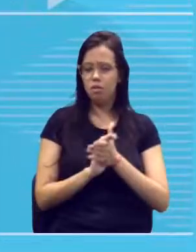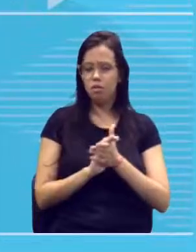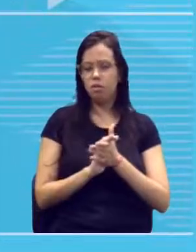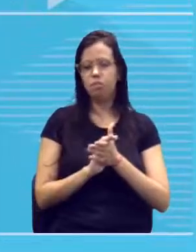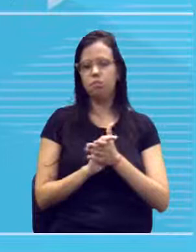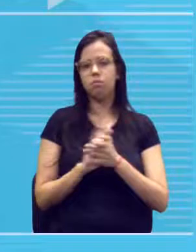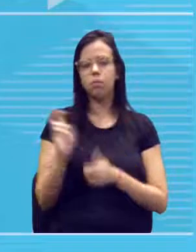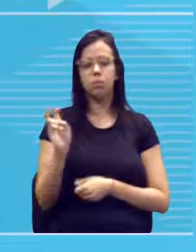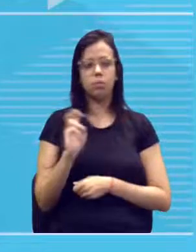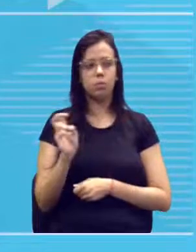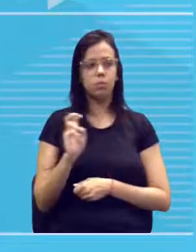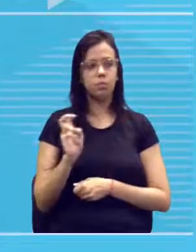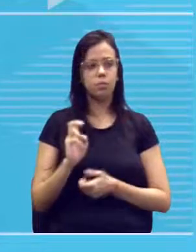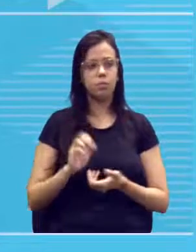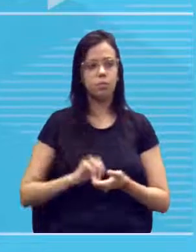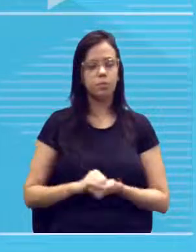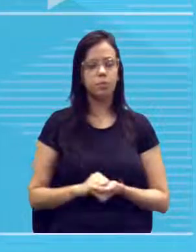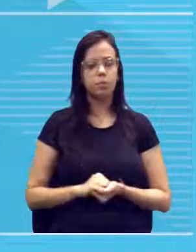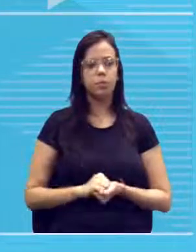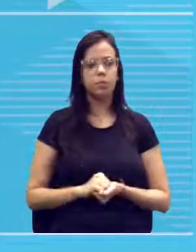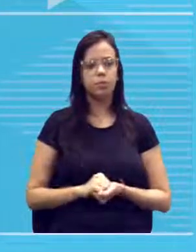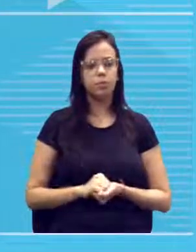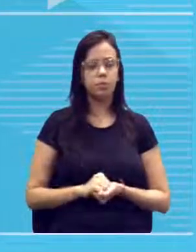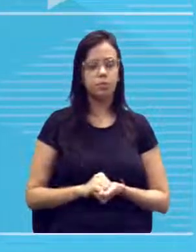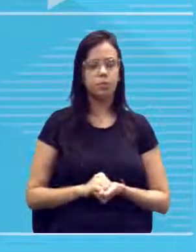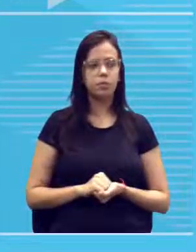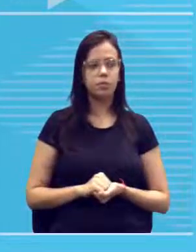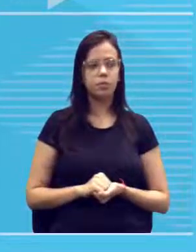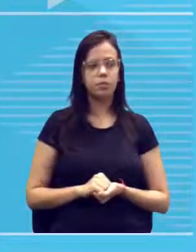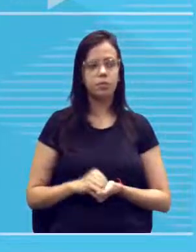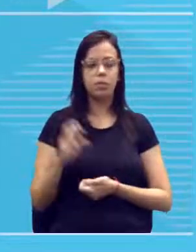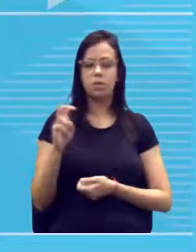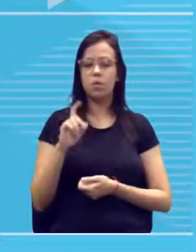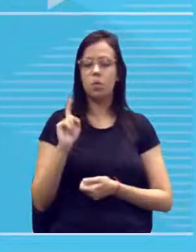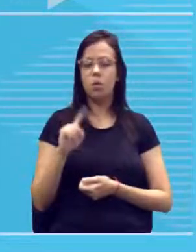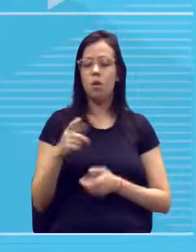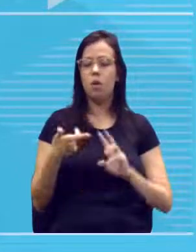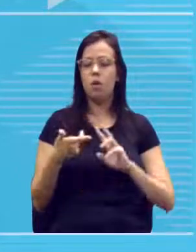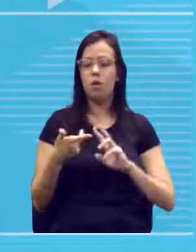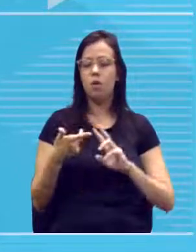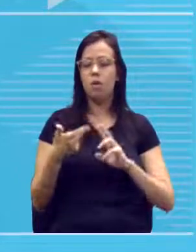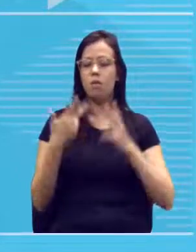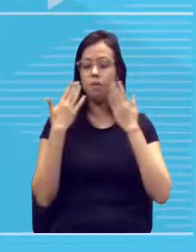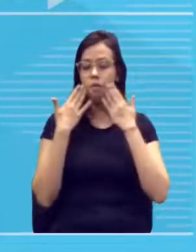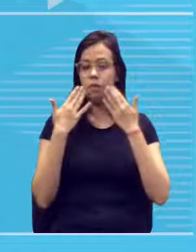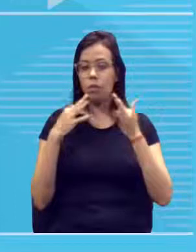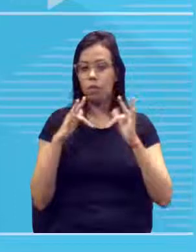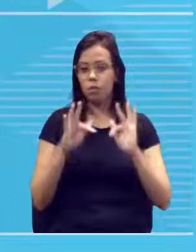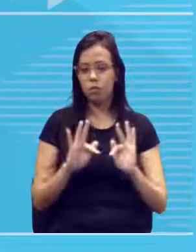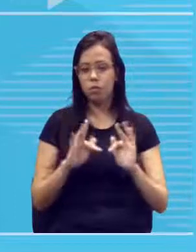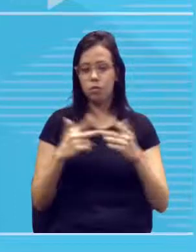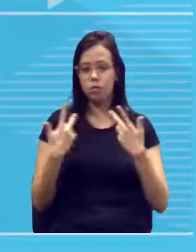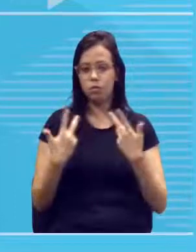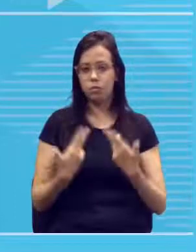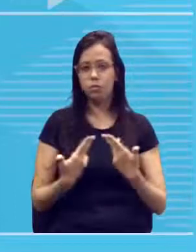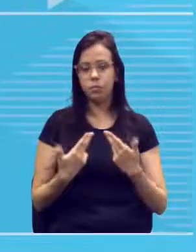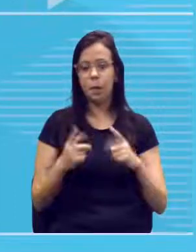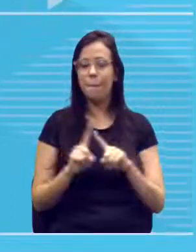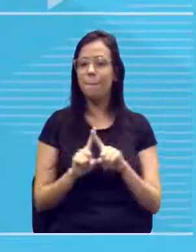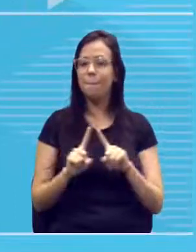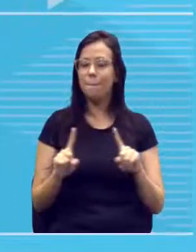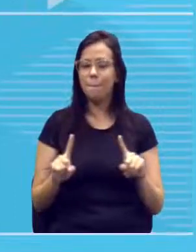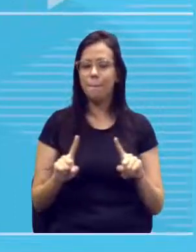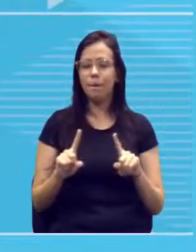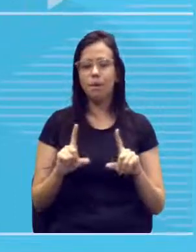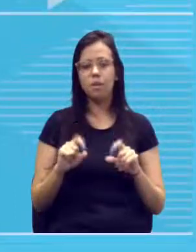5, tá? Esse indivíduo 5 é geneticamente, fenotipicamente igual, mas